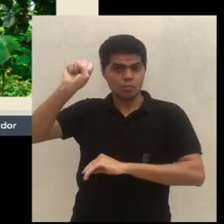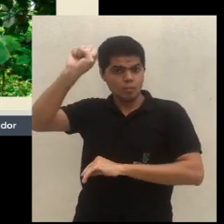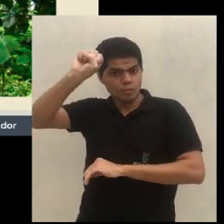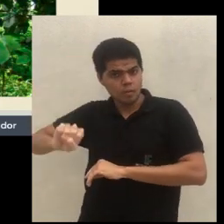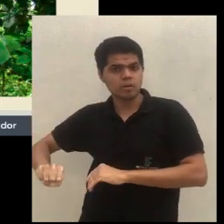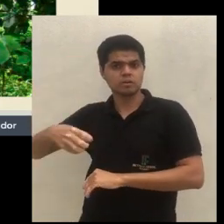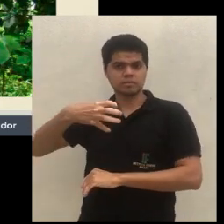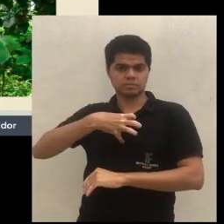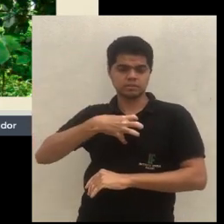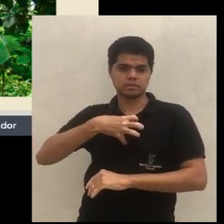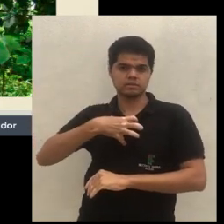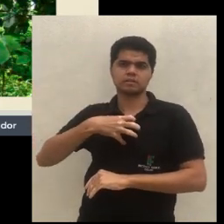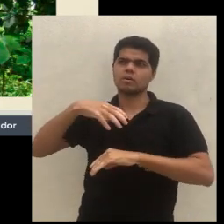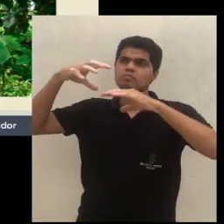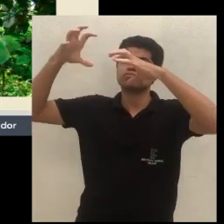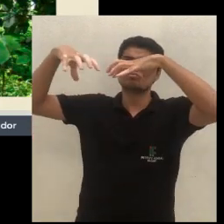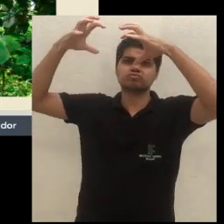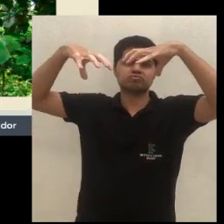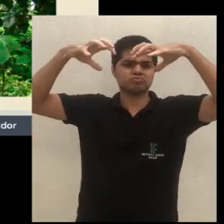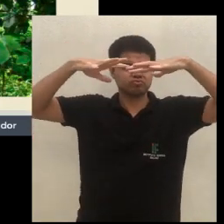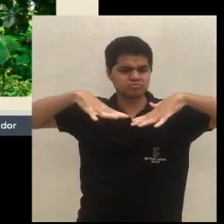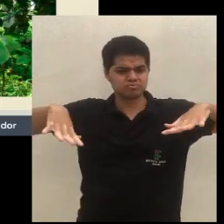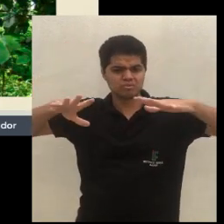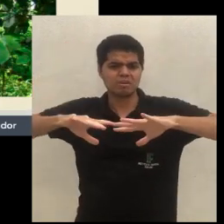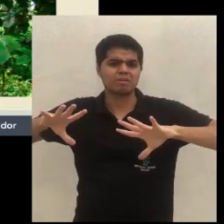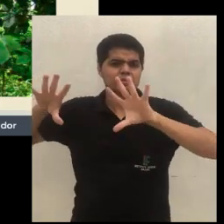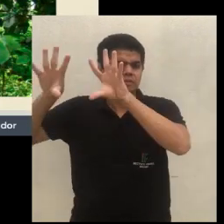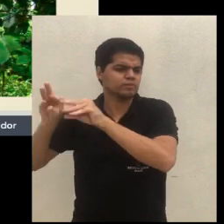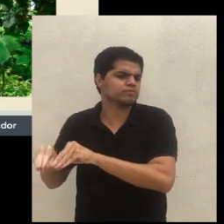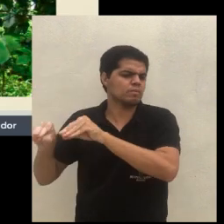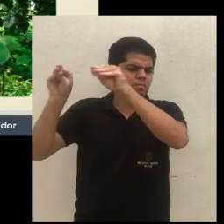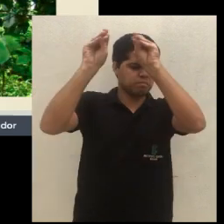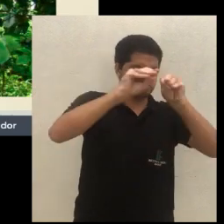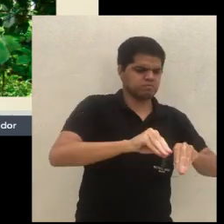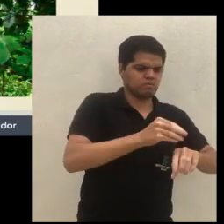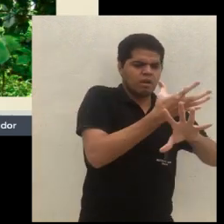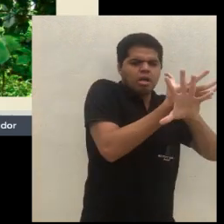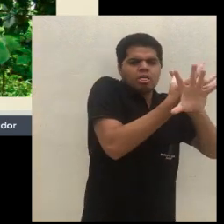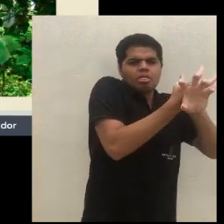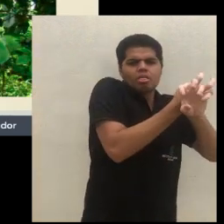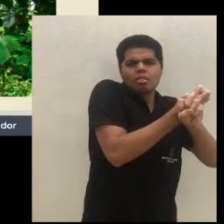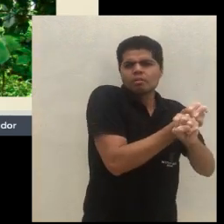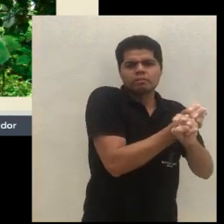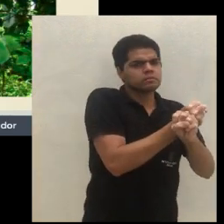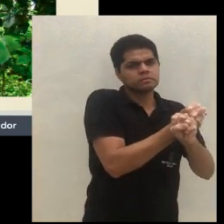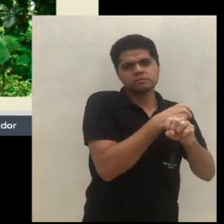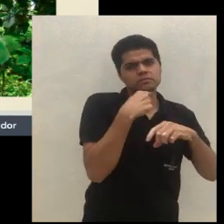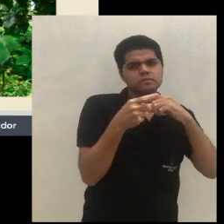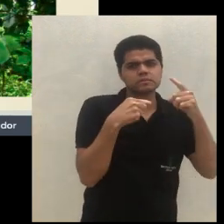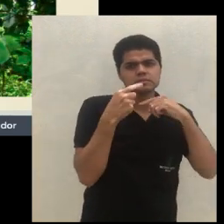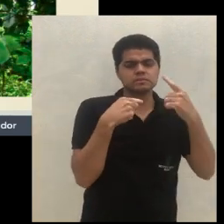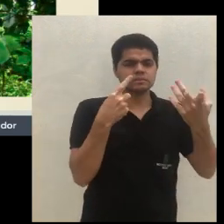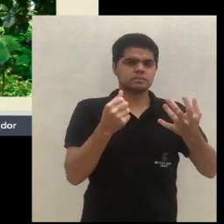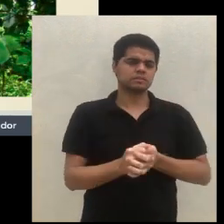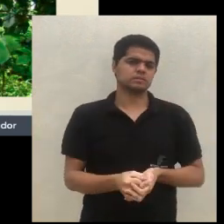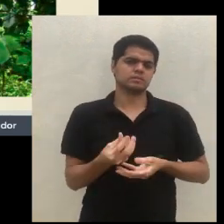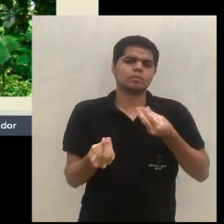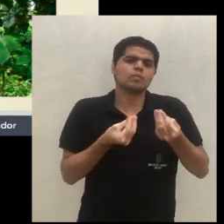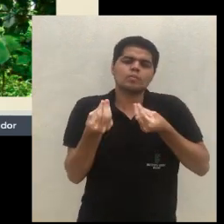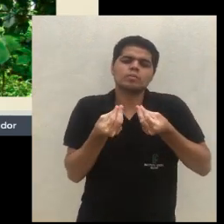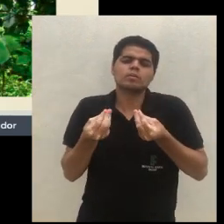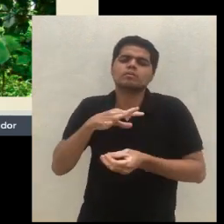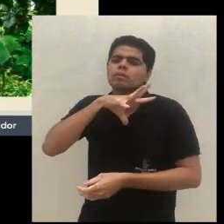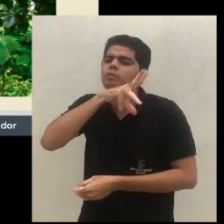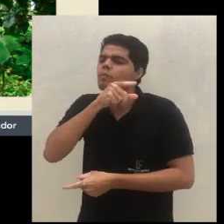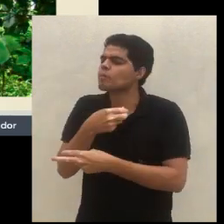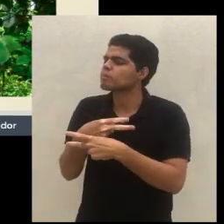sul da Bahia, e tentar levar para Caatinga. Não vai se adaptar, eu tenho que respeitar. Então, qual vão ser as espécies que